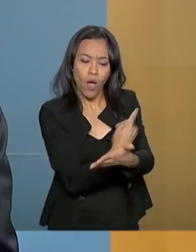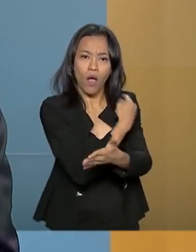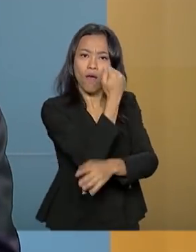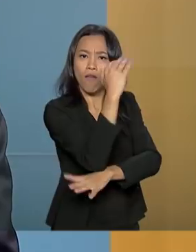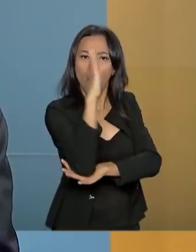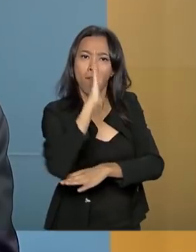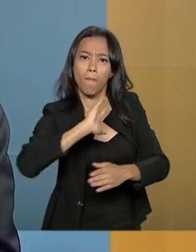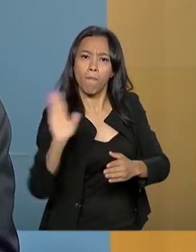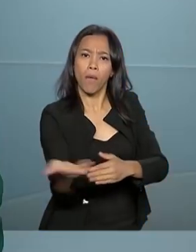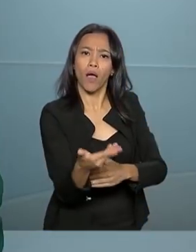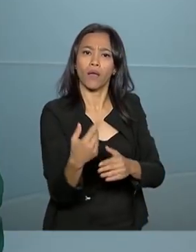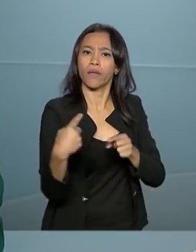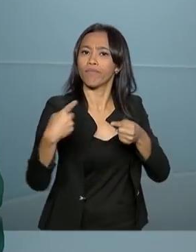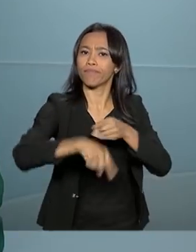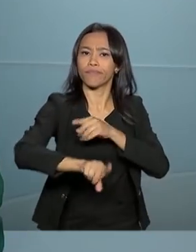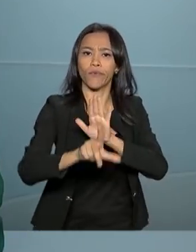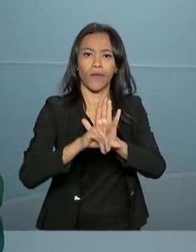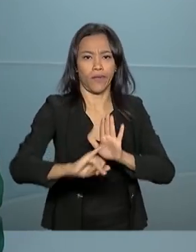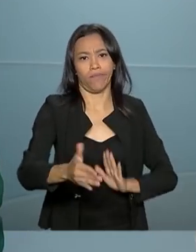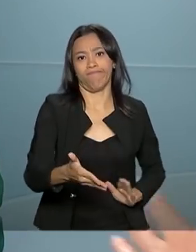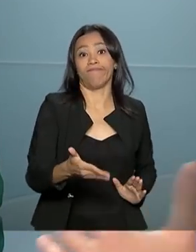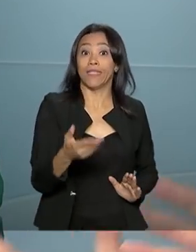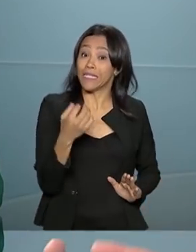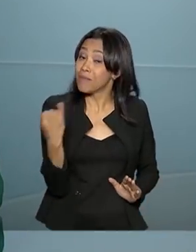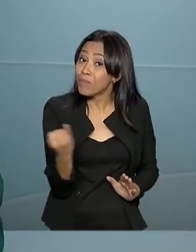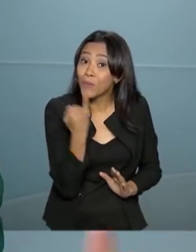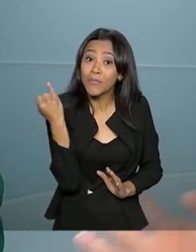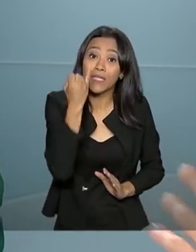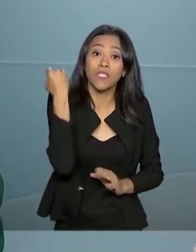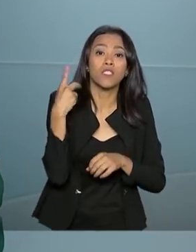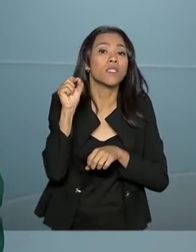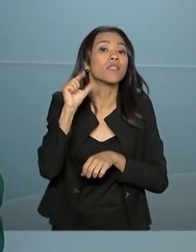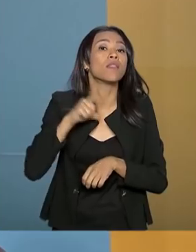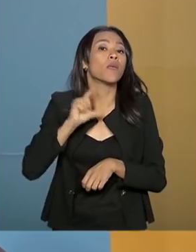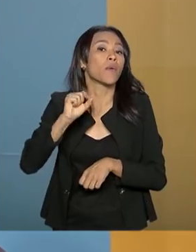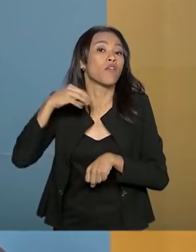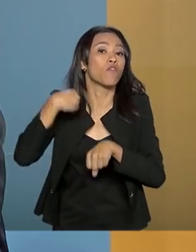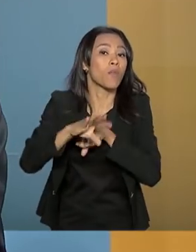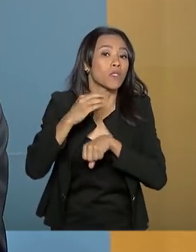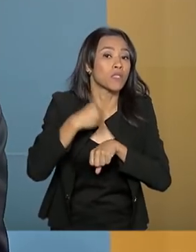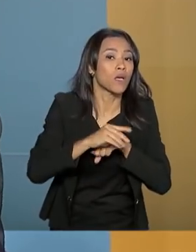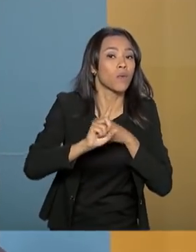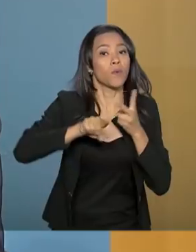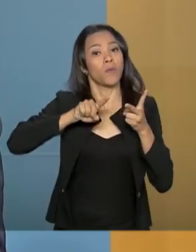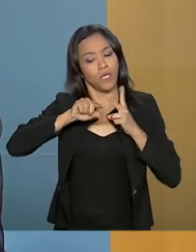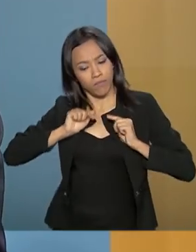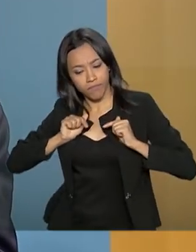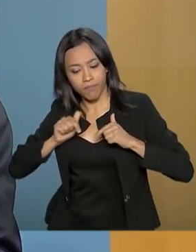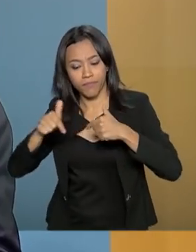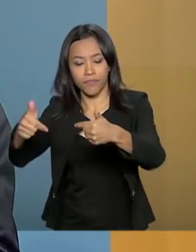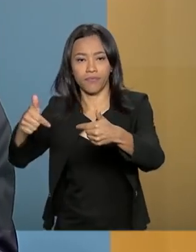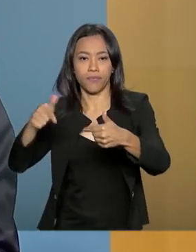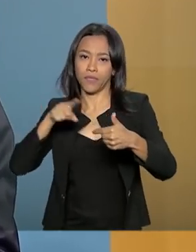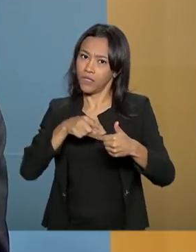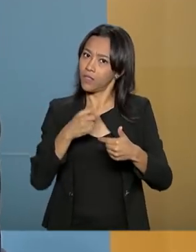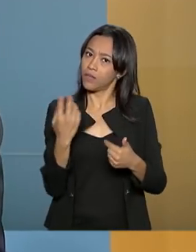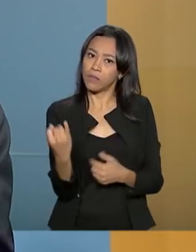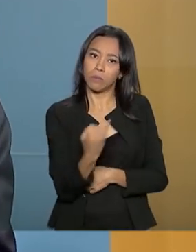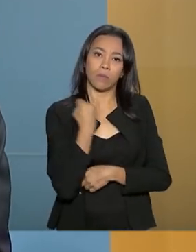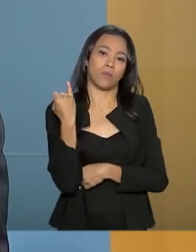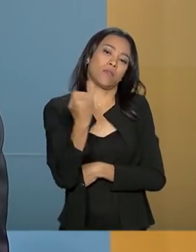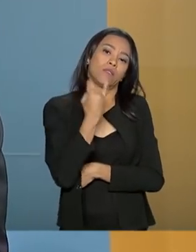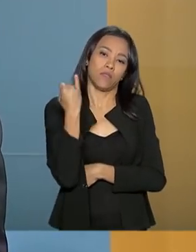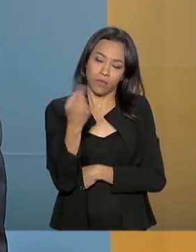desmatamento ilegal. Então, é muito importante ter isso, informação e ação. Esse é um binômio que fará com que a gente